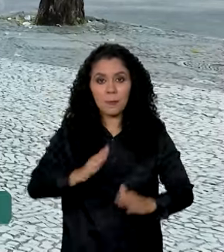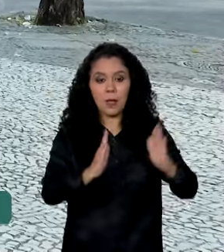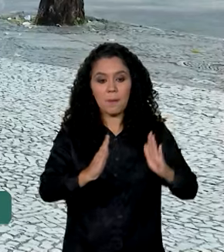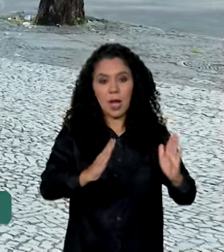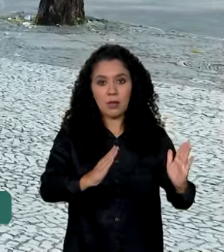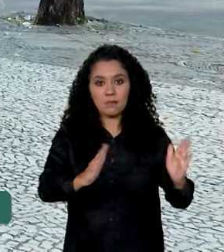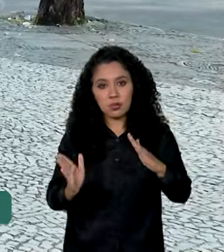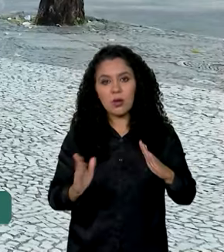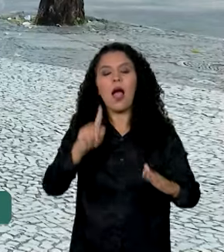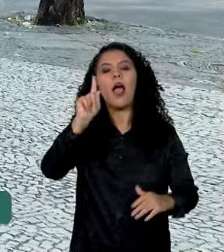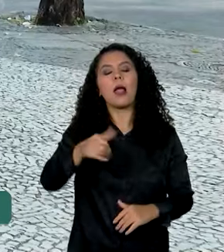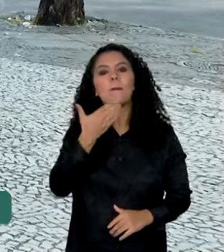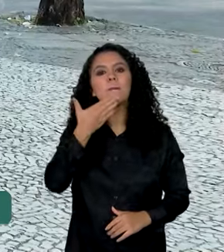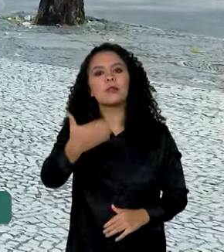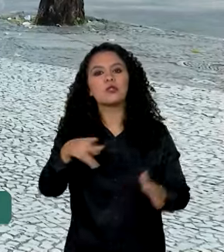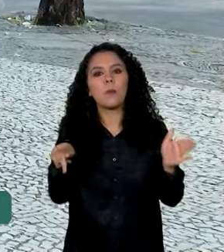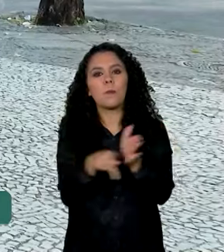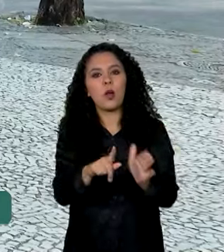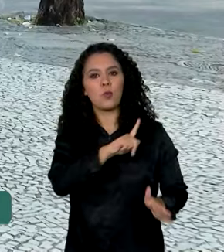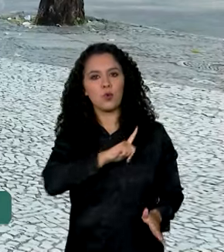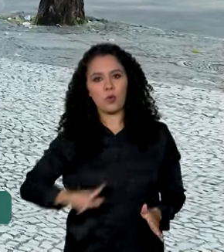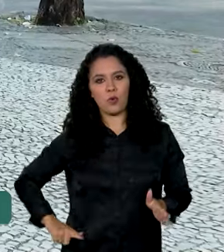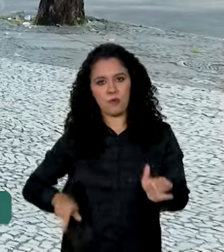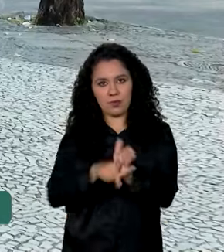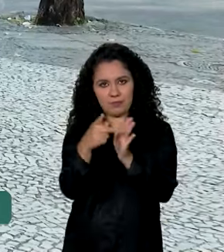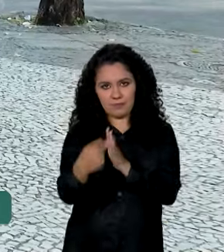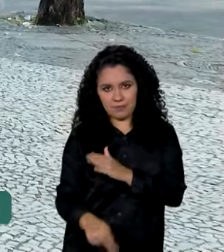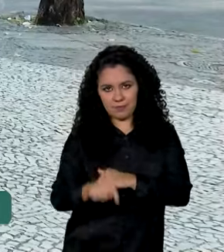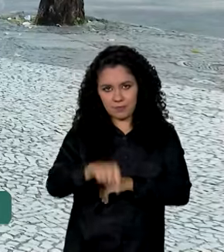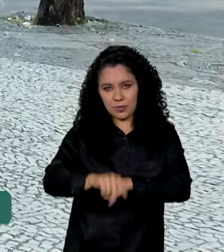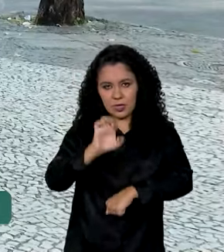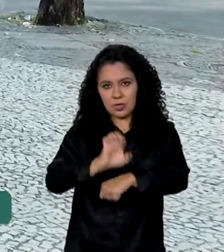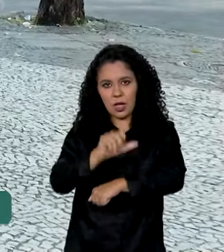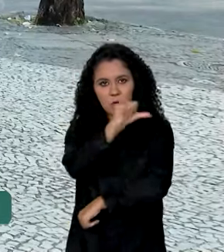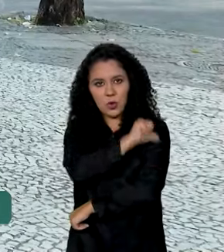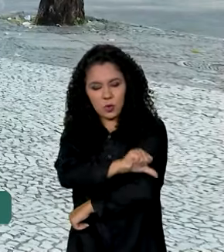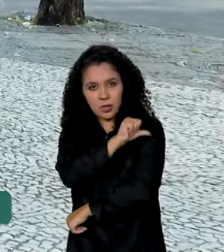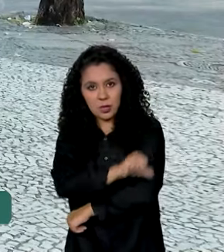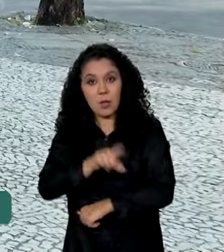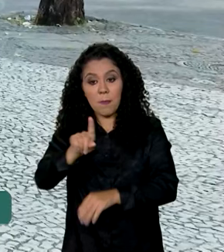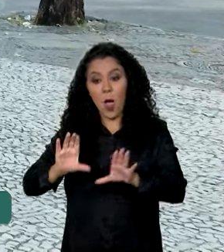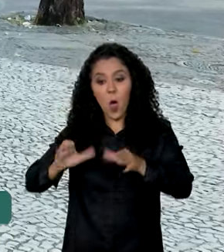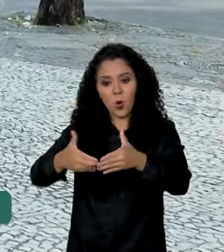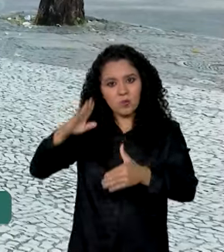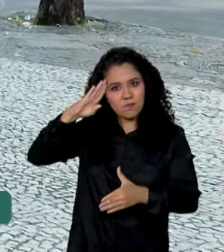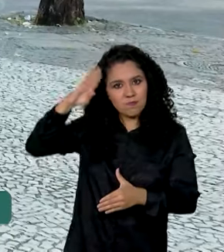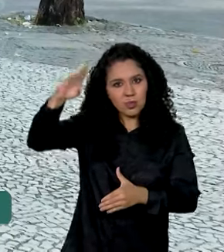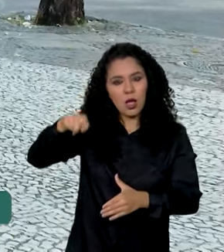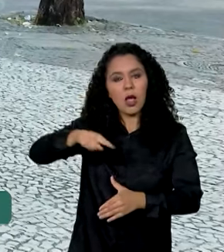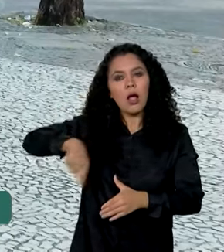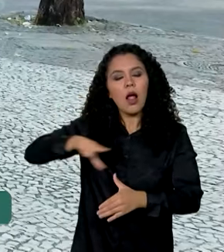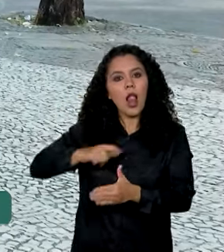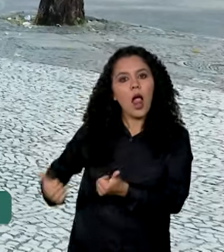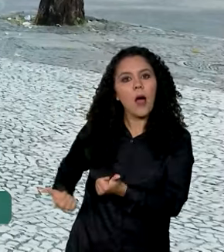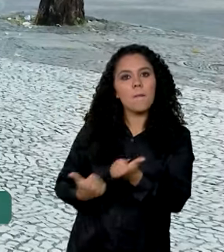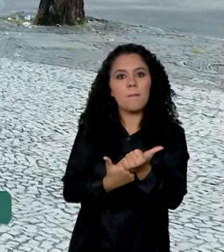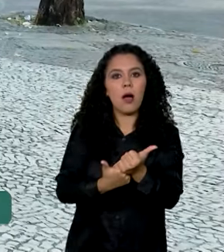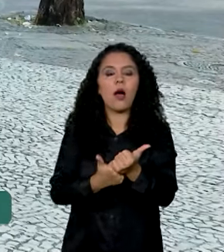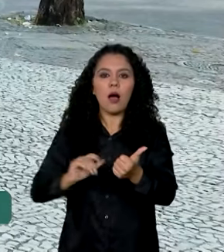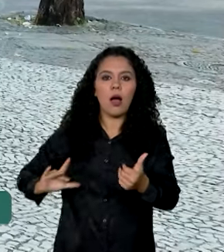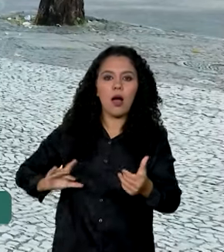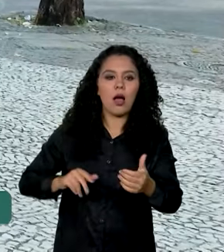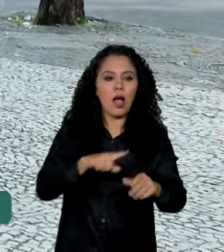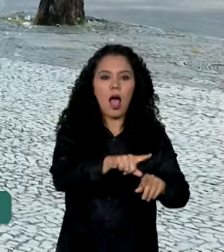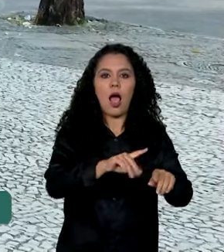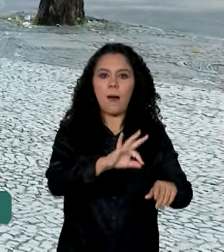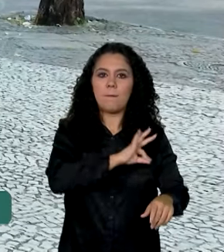foi um pedido do governo do estado. Atualmente, a Força Nacional apoia as ações da Polícia Rodoviária